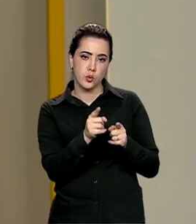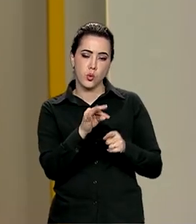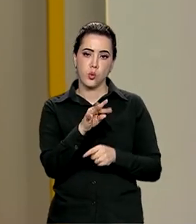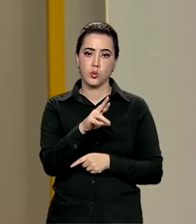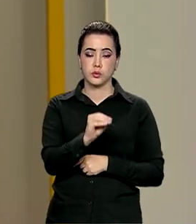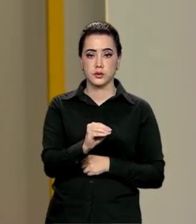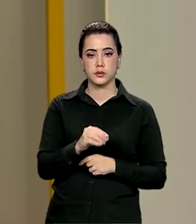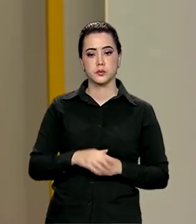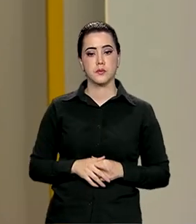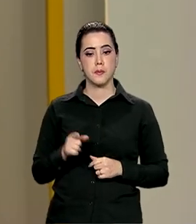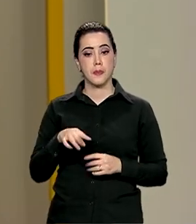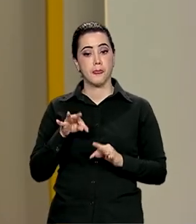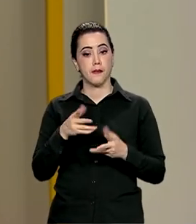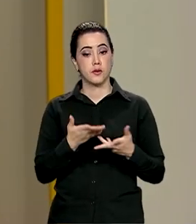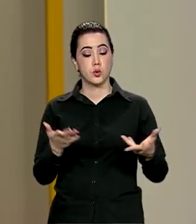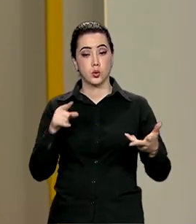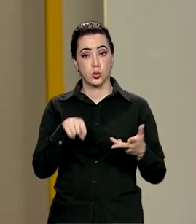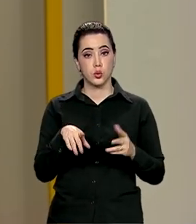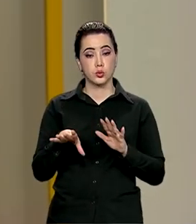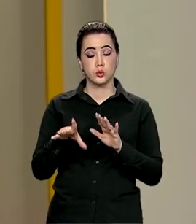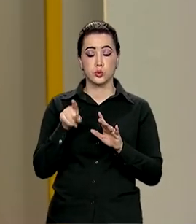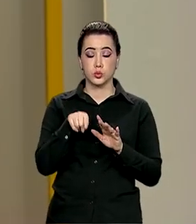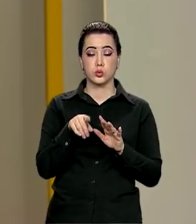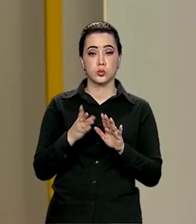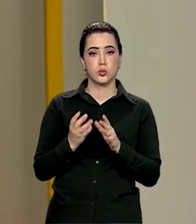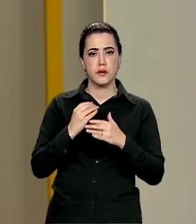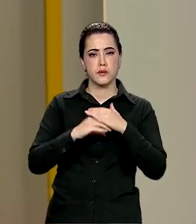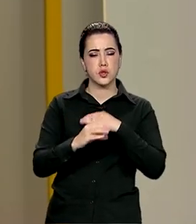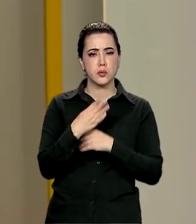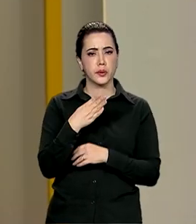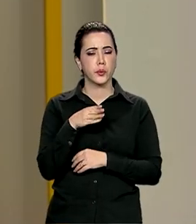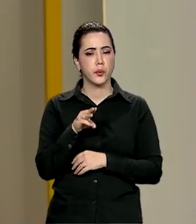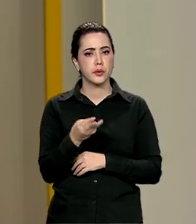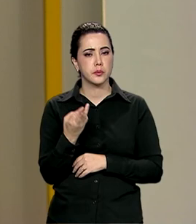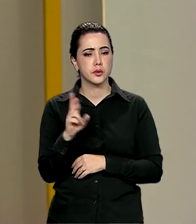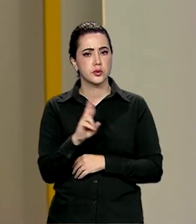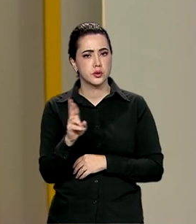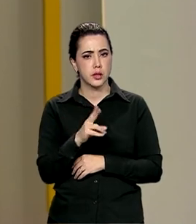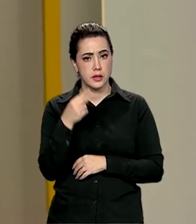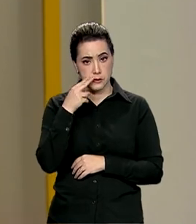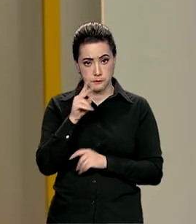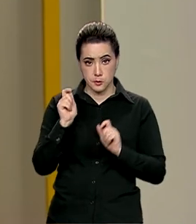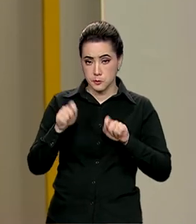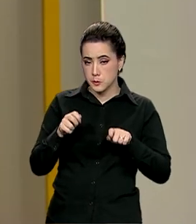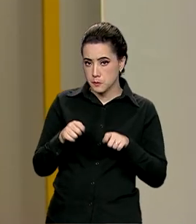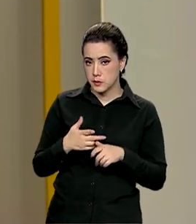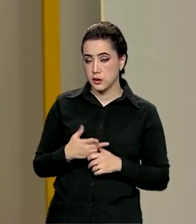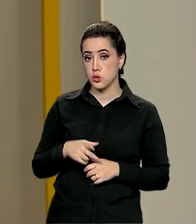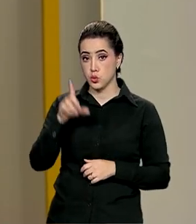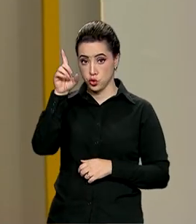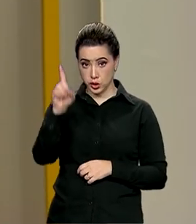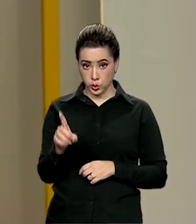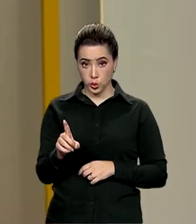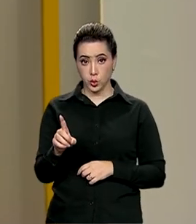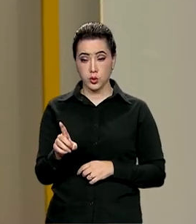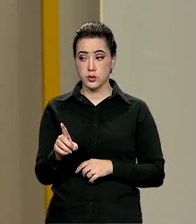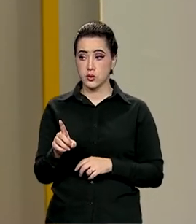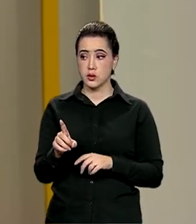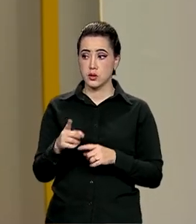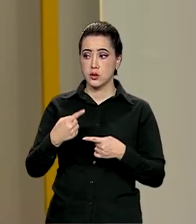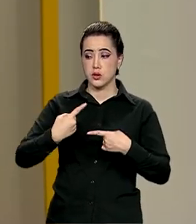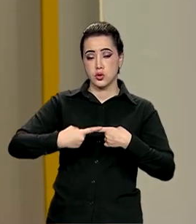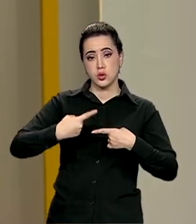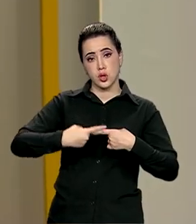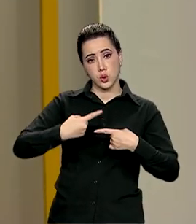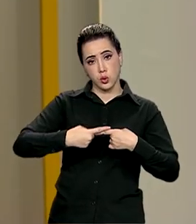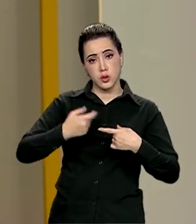Ao todo, os investimentos superam 4 milhões de reais. E atenção para uma condição, os diretores e diretoras devem ser